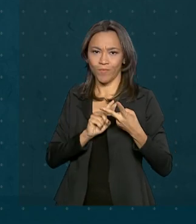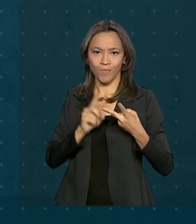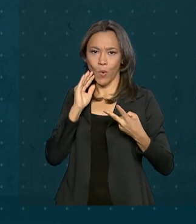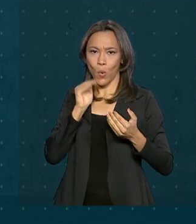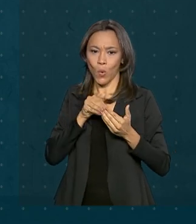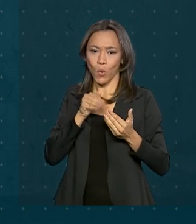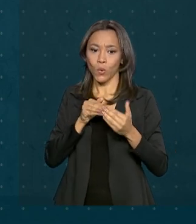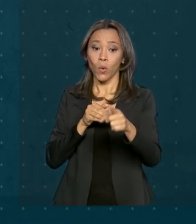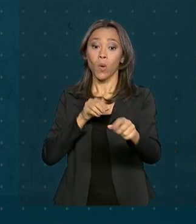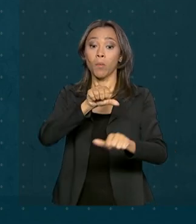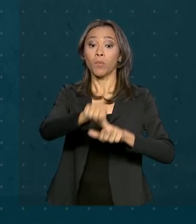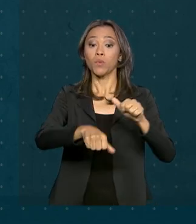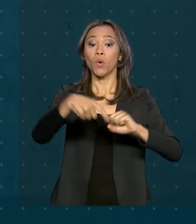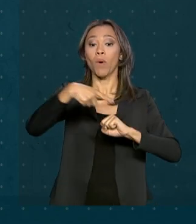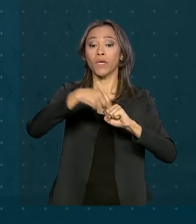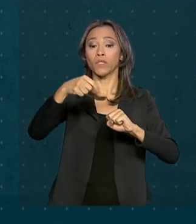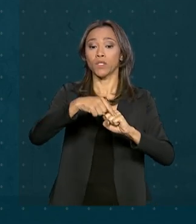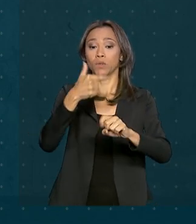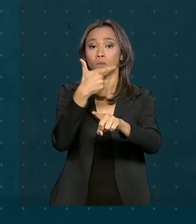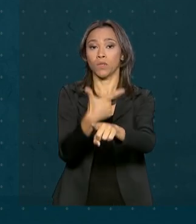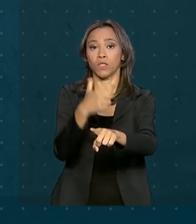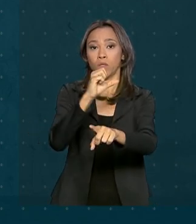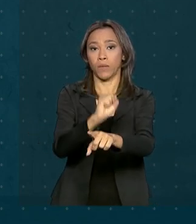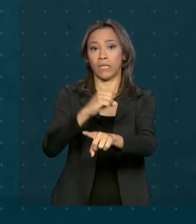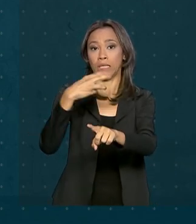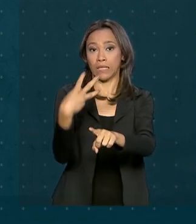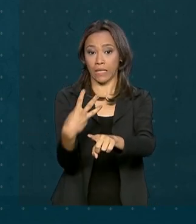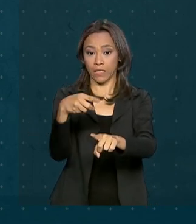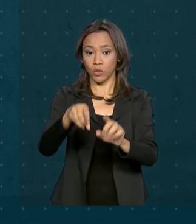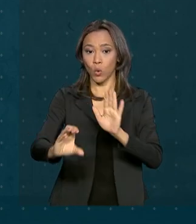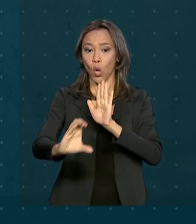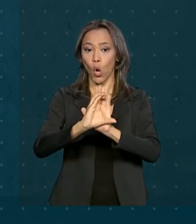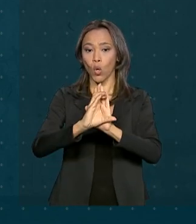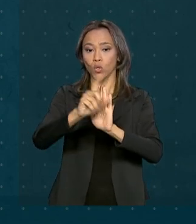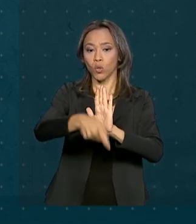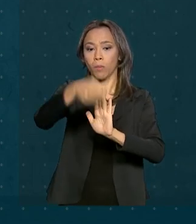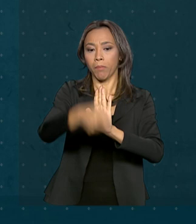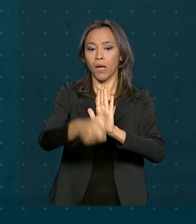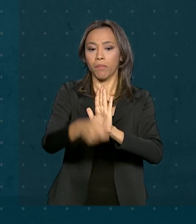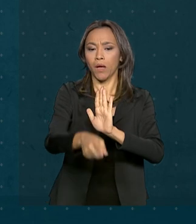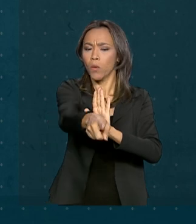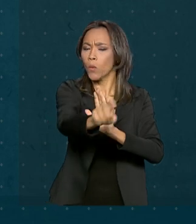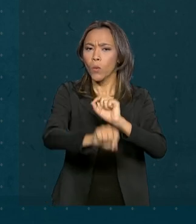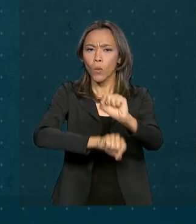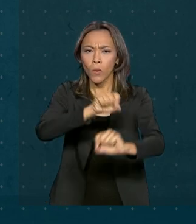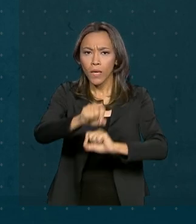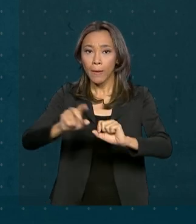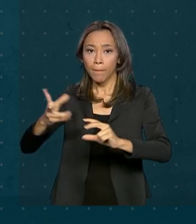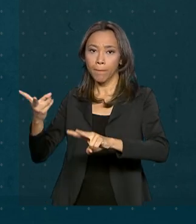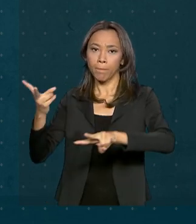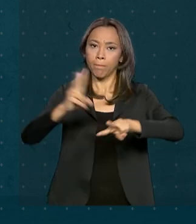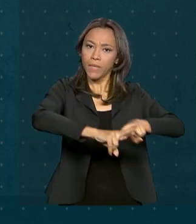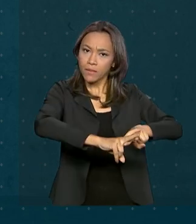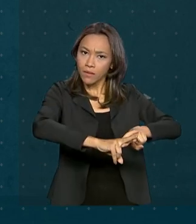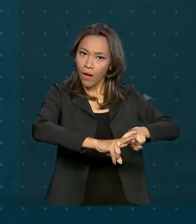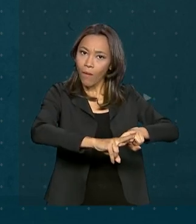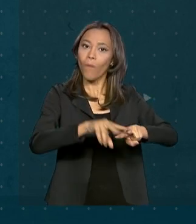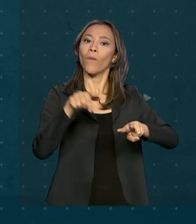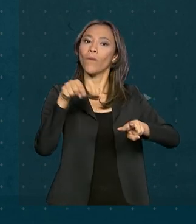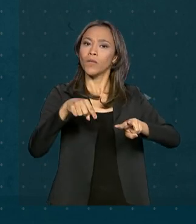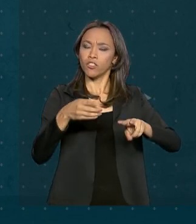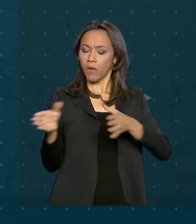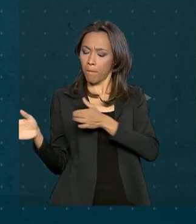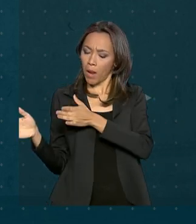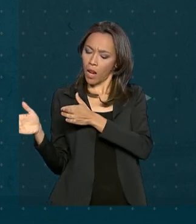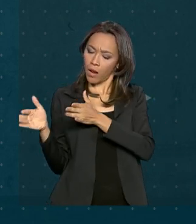artigo 283 do Código de Processo Penal, que condiciona o cumprimento da pena de prisão ao chamado trânsito em